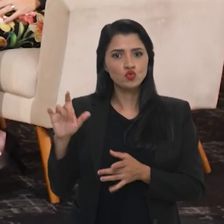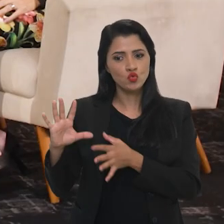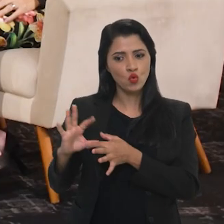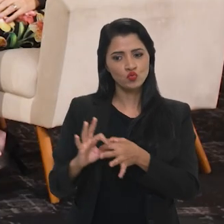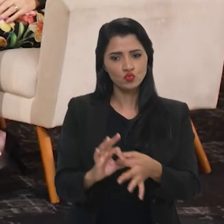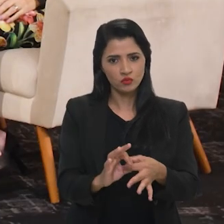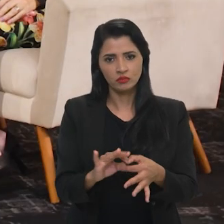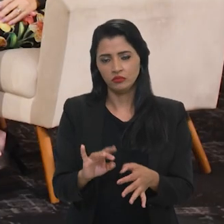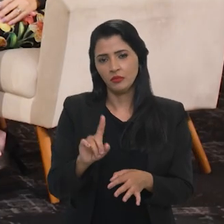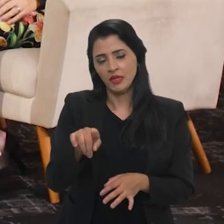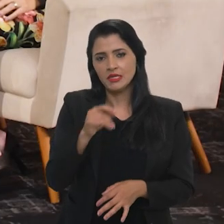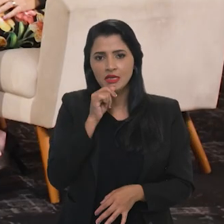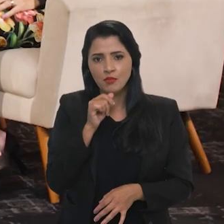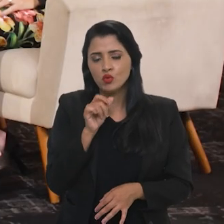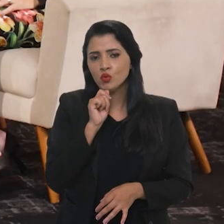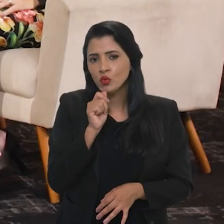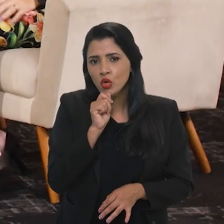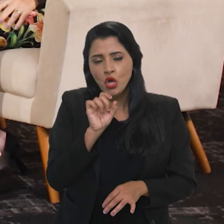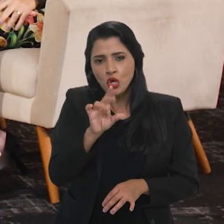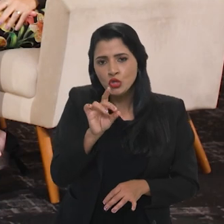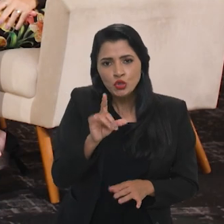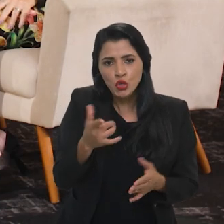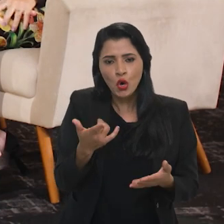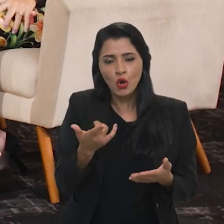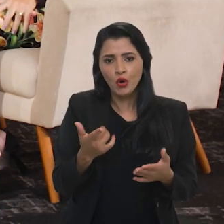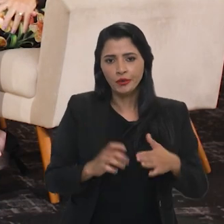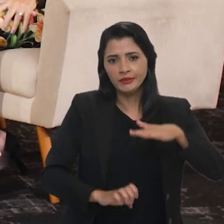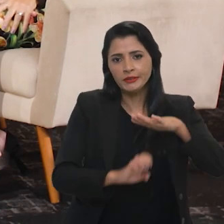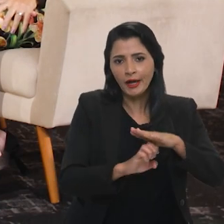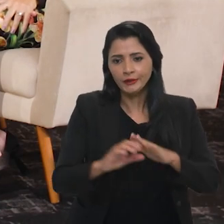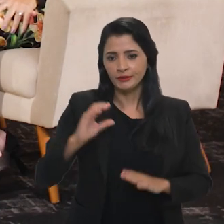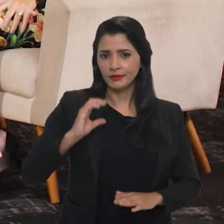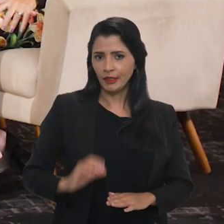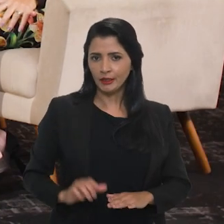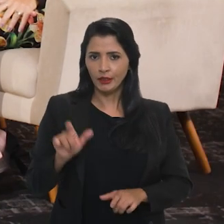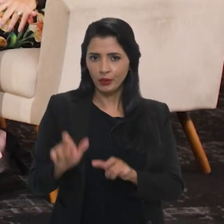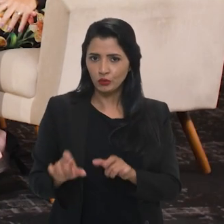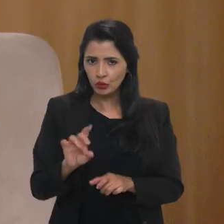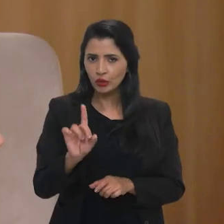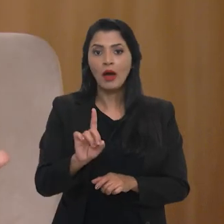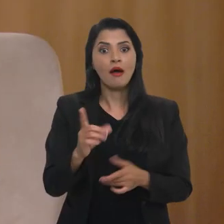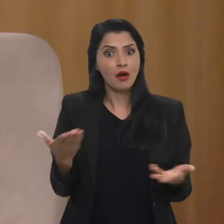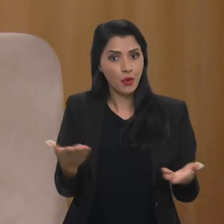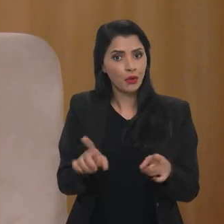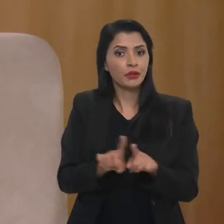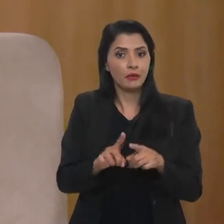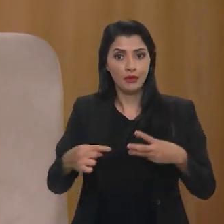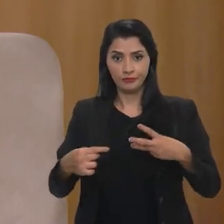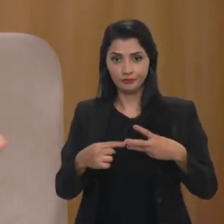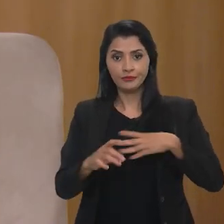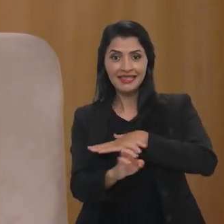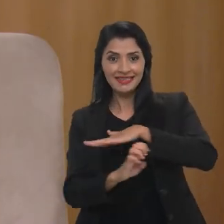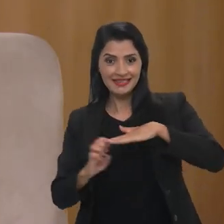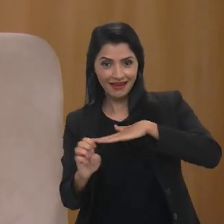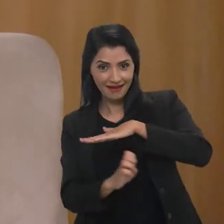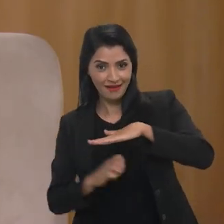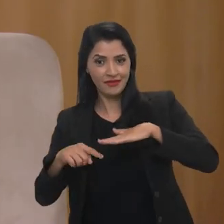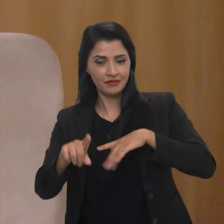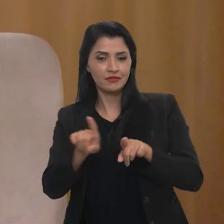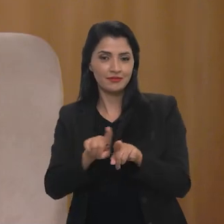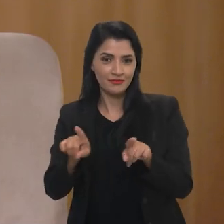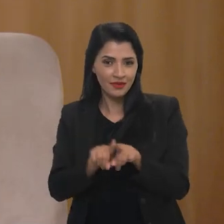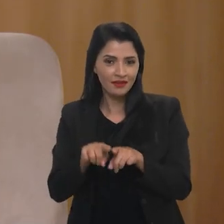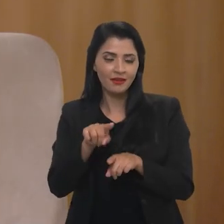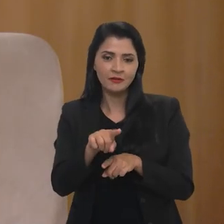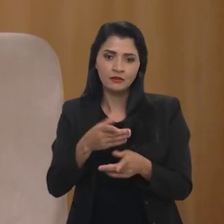outro cenário. Primeiro que não só trata de Estado e cidadãos, mas de empresas, e a gente já falou, né, de grandes conglomerados que fazem